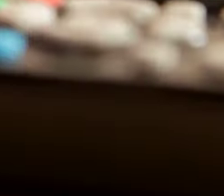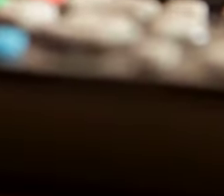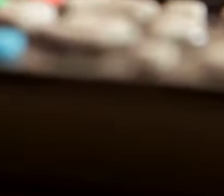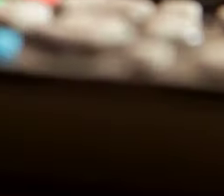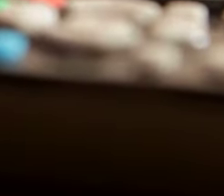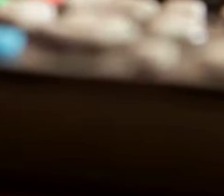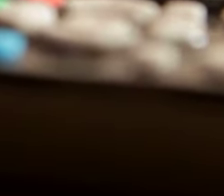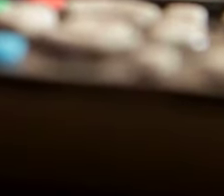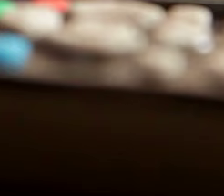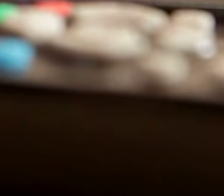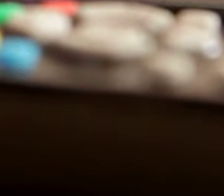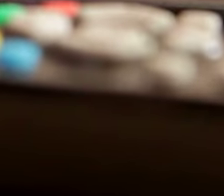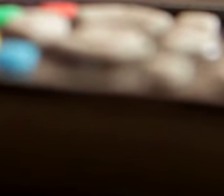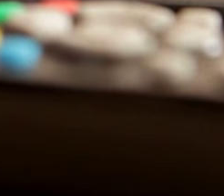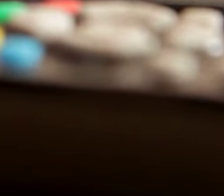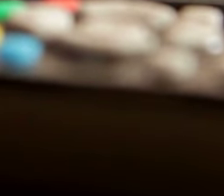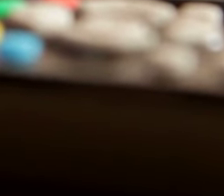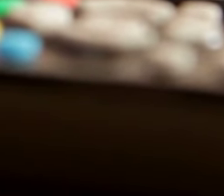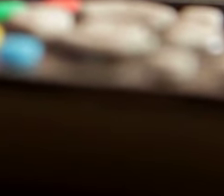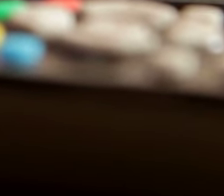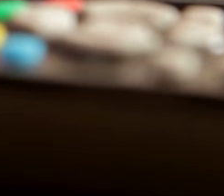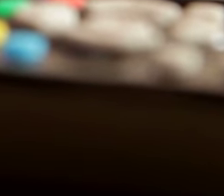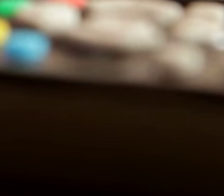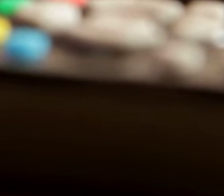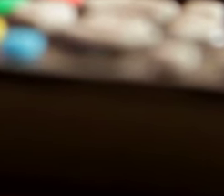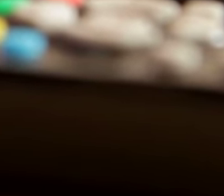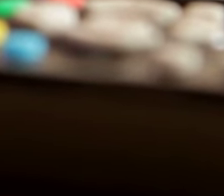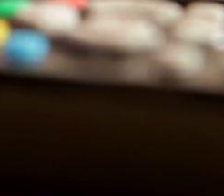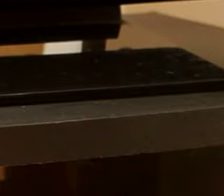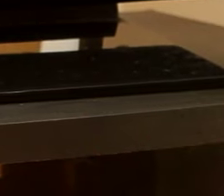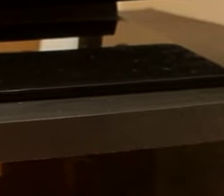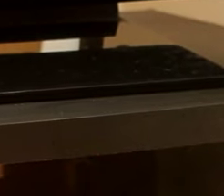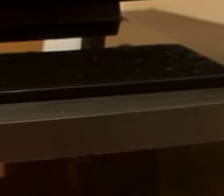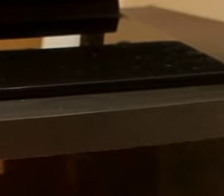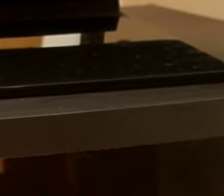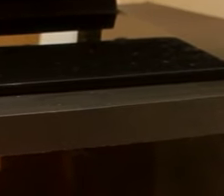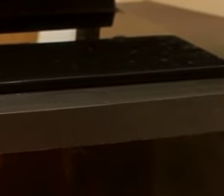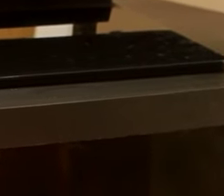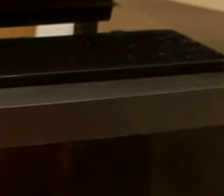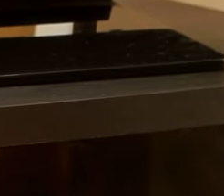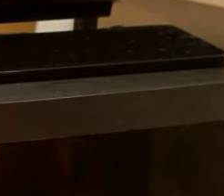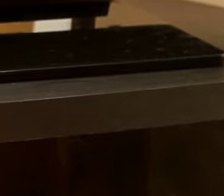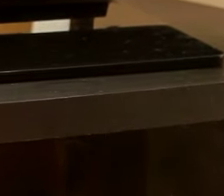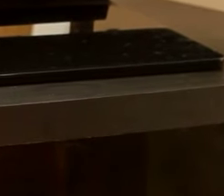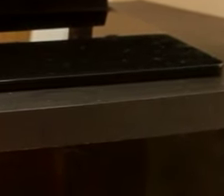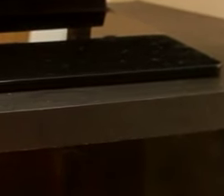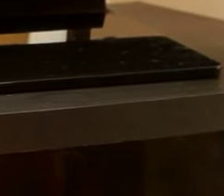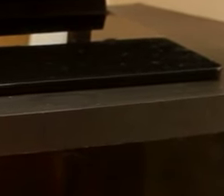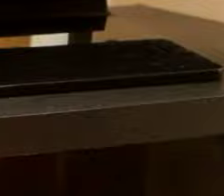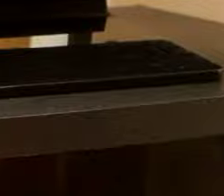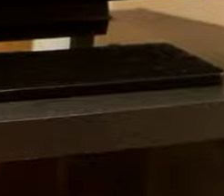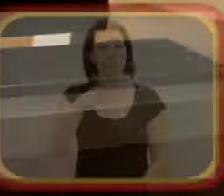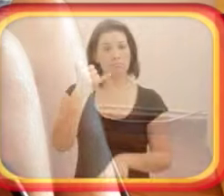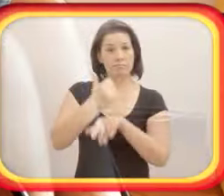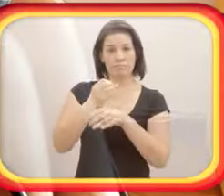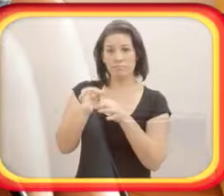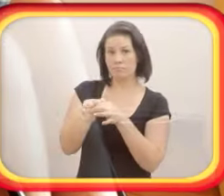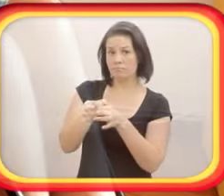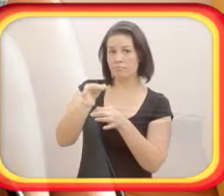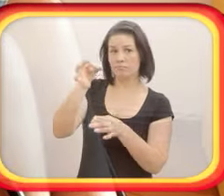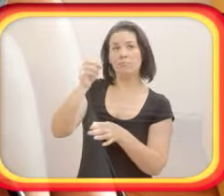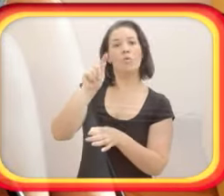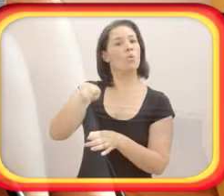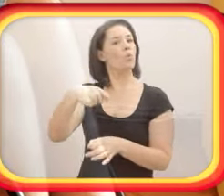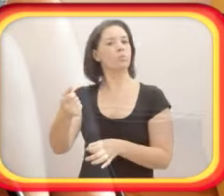eu não tenha que abaixar muito para mexer no controle. Ele coloca haste com borracha na ponta sobre a tecla de um dos controles remotos. Televisão com ícone de volume. Essa